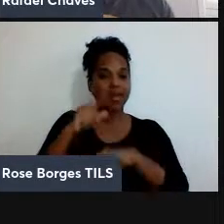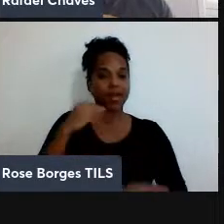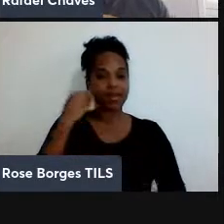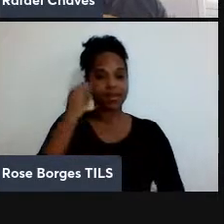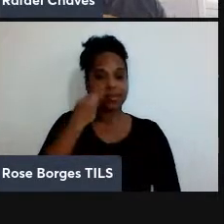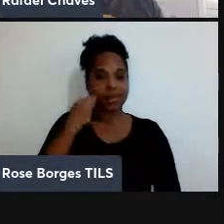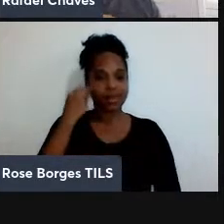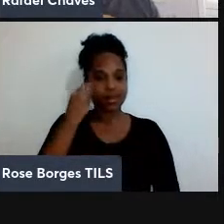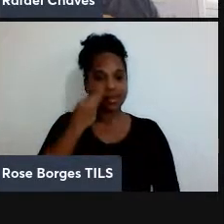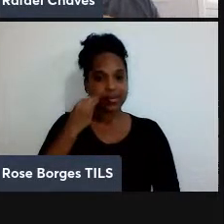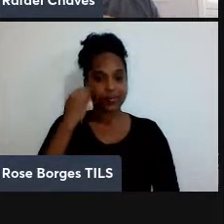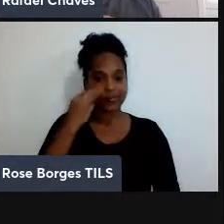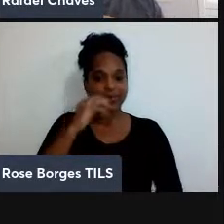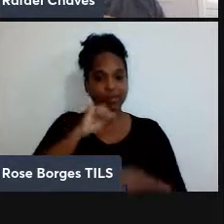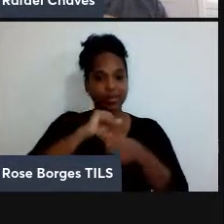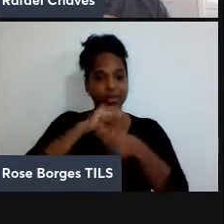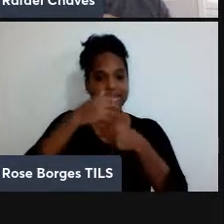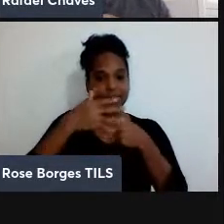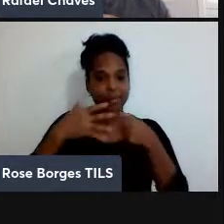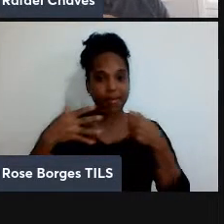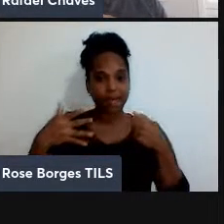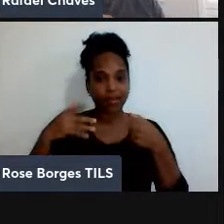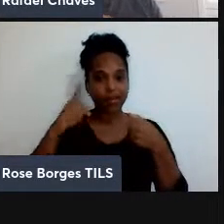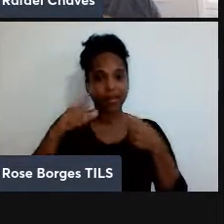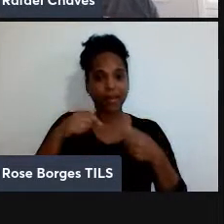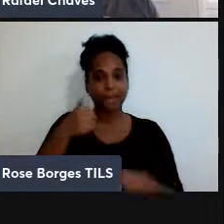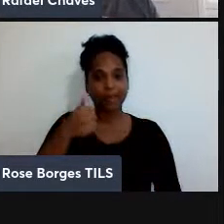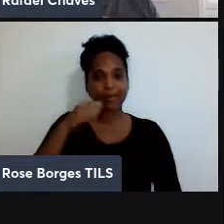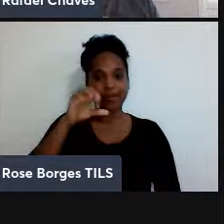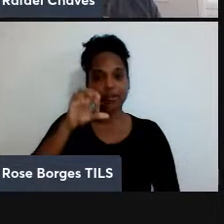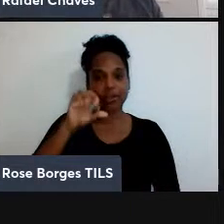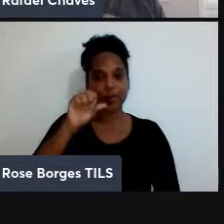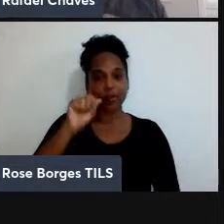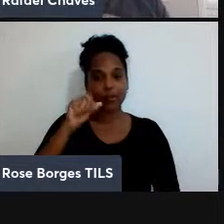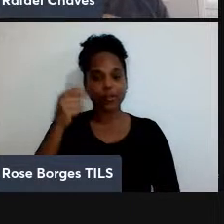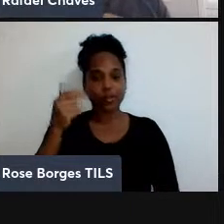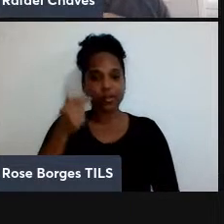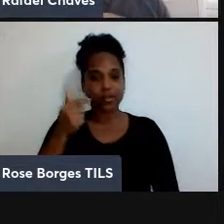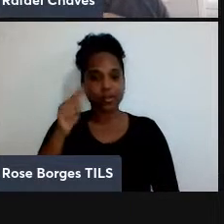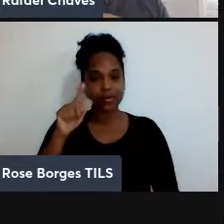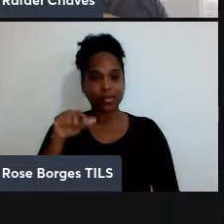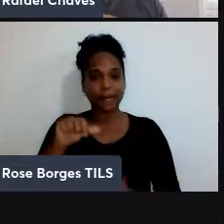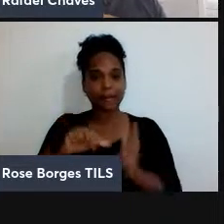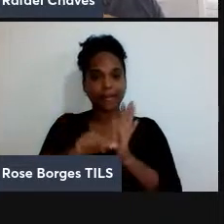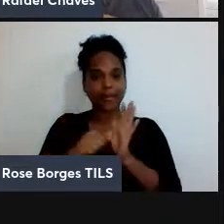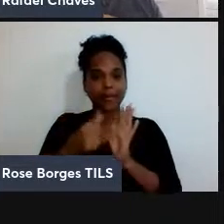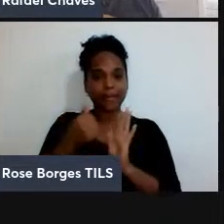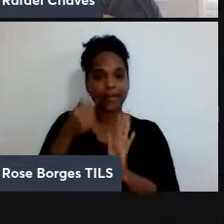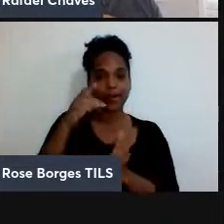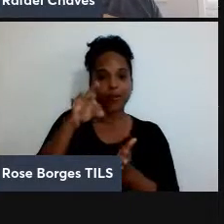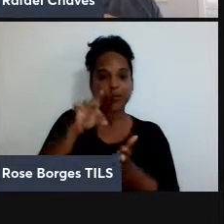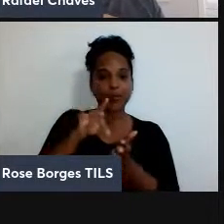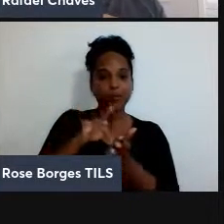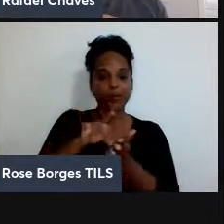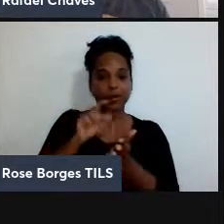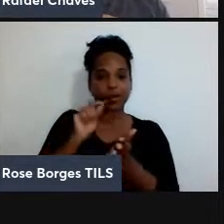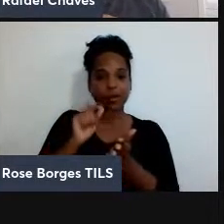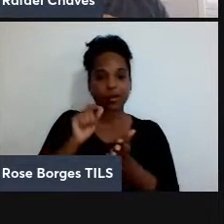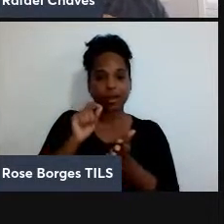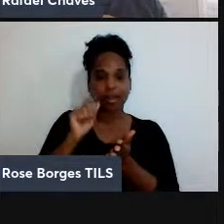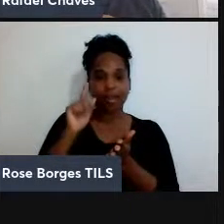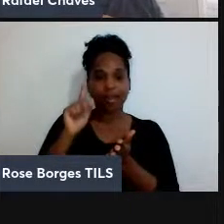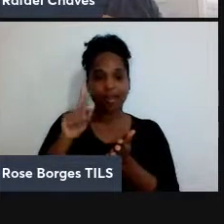1982 é considerado a primeira confirmação da chamada não localidade quântica. Para muitos, e eu me incluo entre eles, será uma grande injustiça,